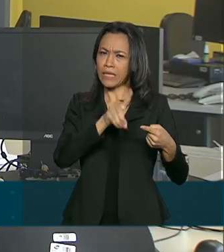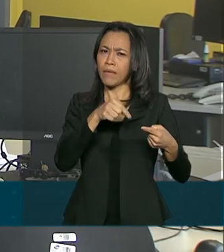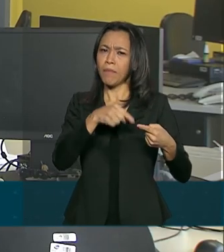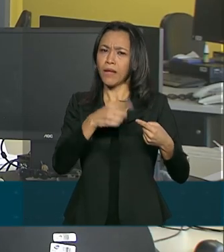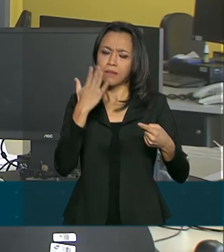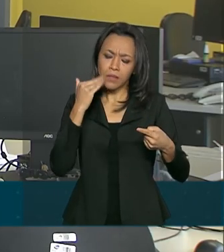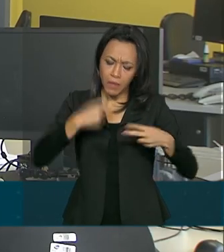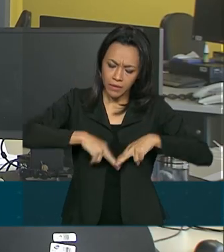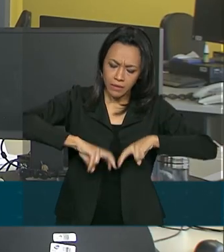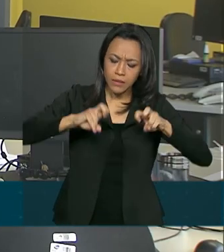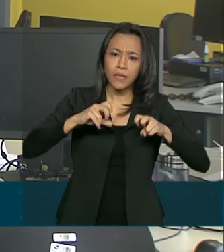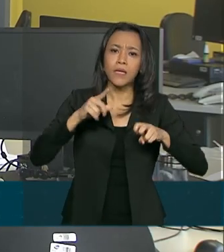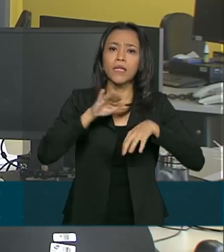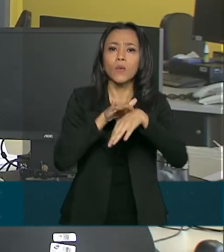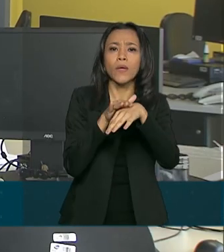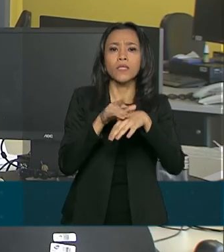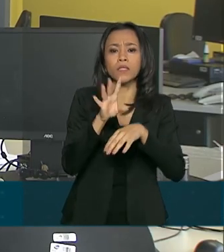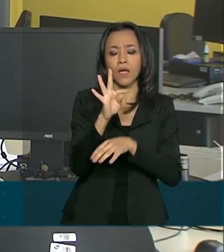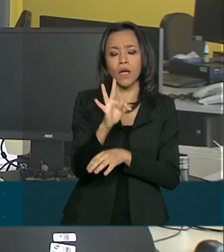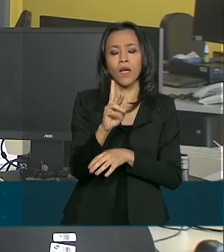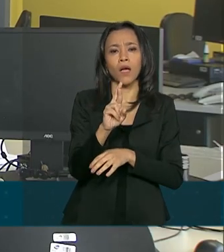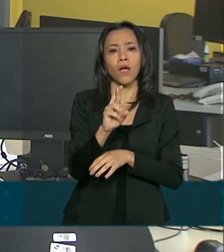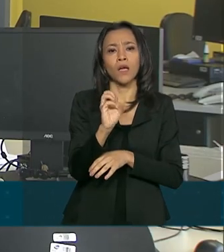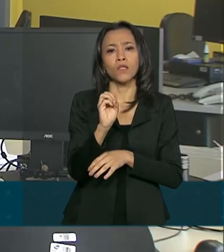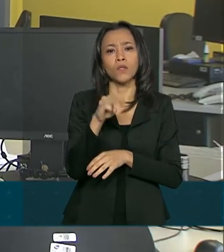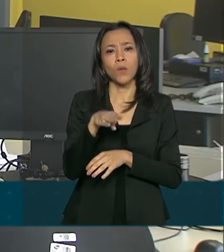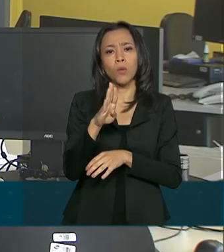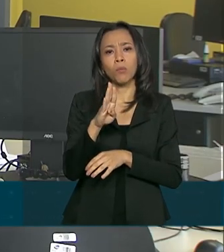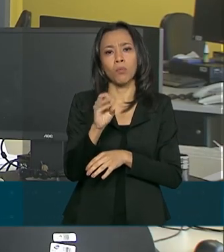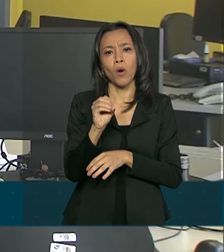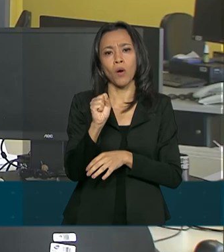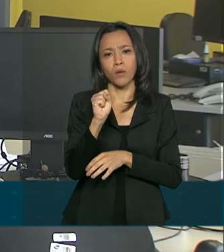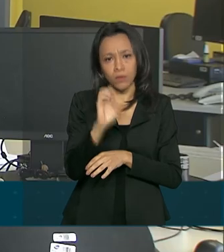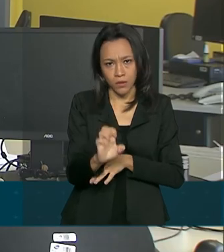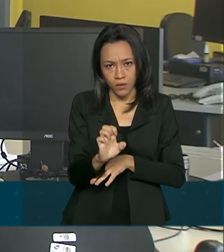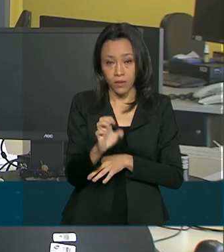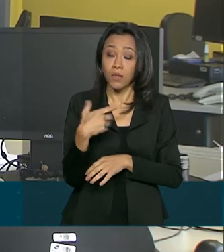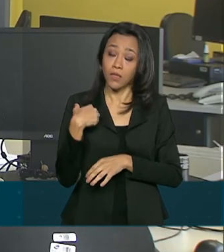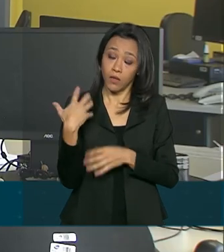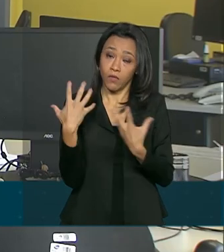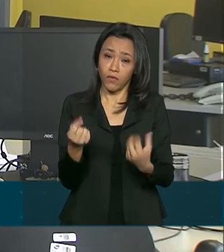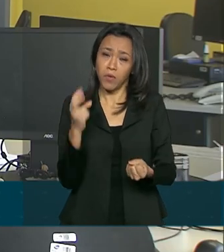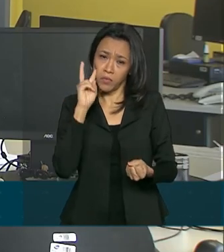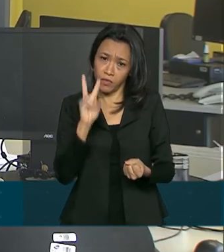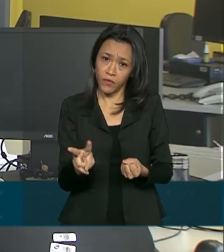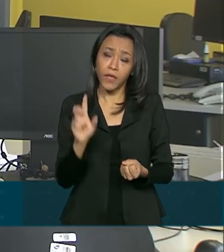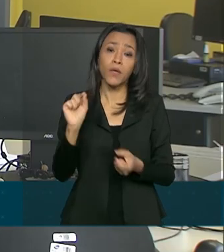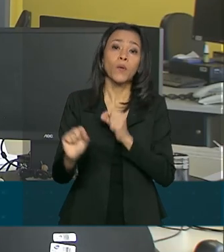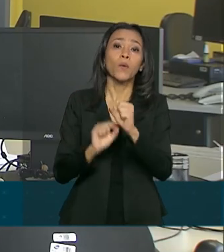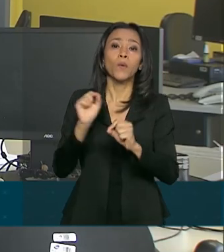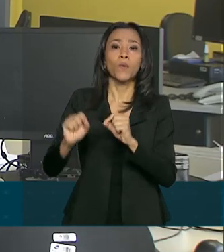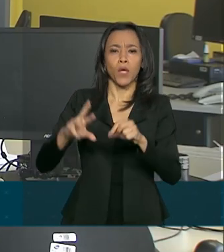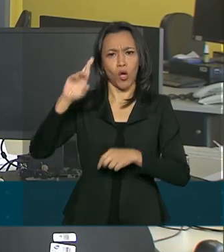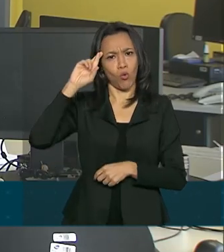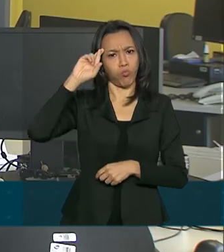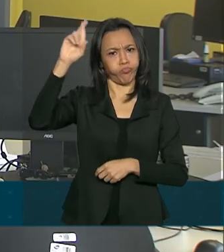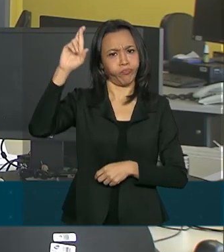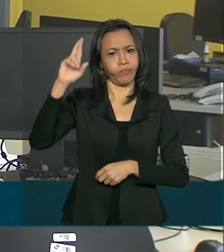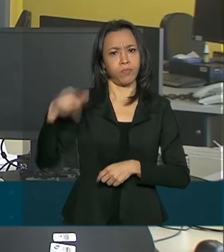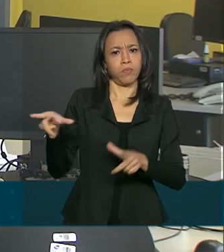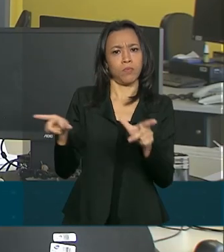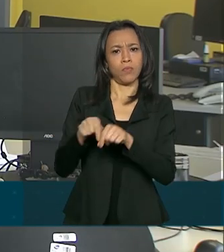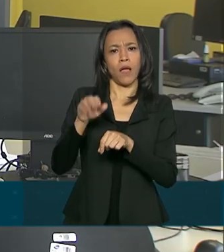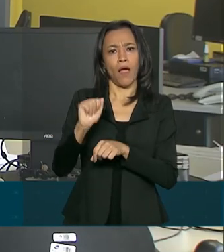trombose, uma das complicações provocadas pelo novo coronavírus. Agora, vamos ouvir o que o gerente da ANS tem a dizer